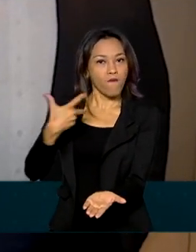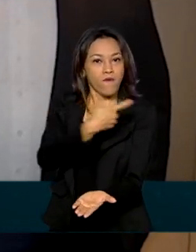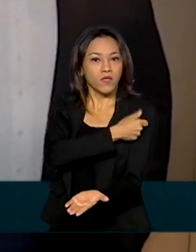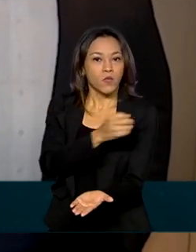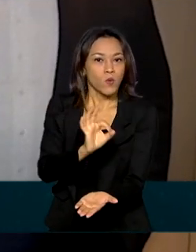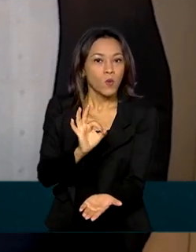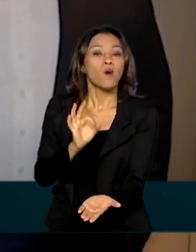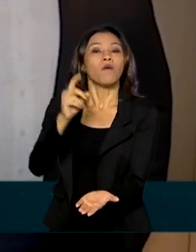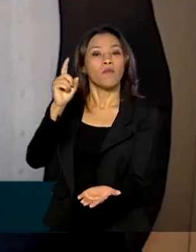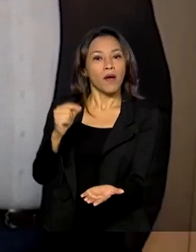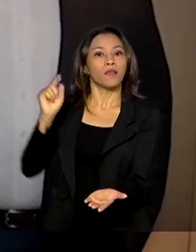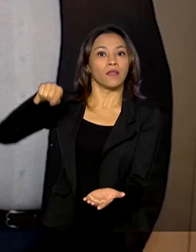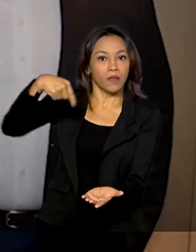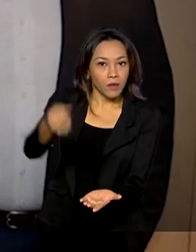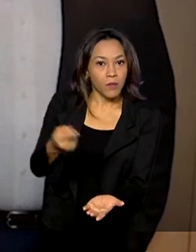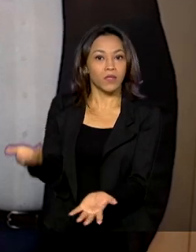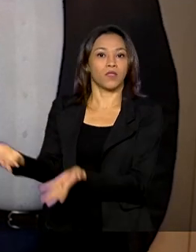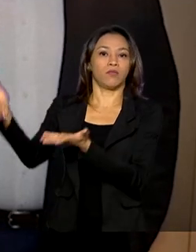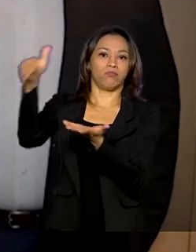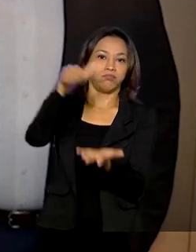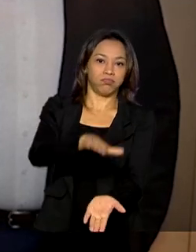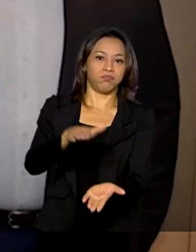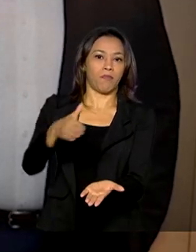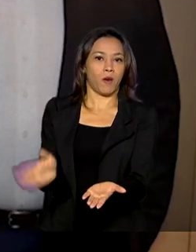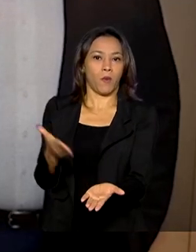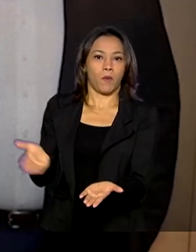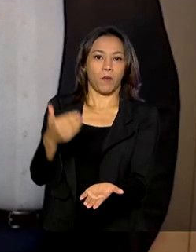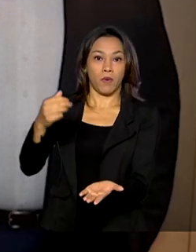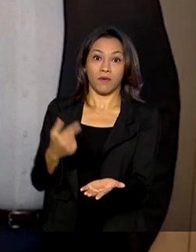investimento para o desenvolvimento de vacinas.